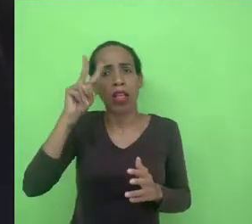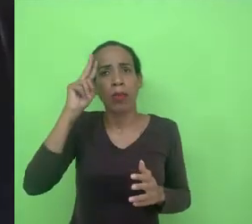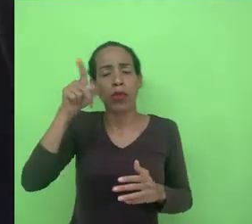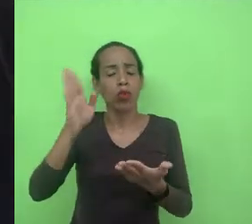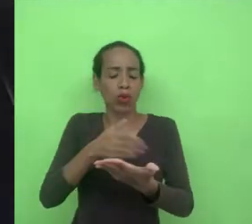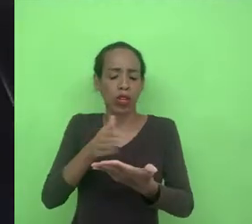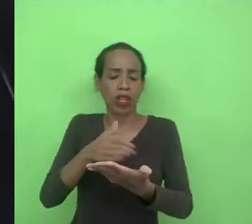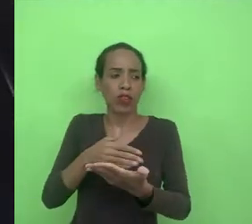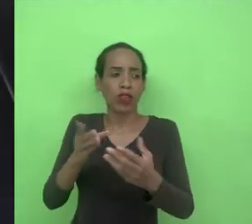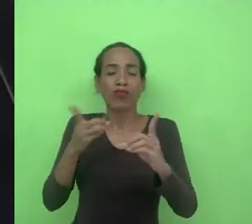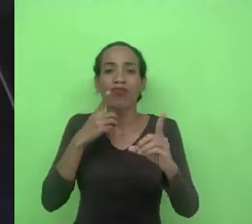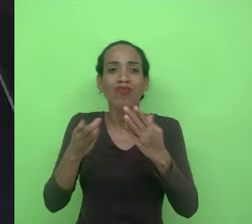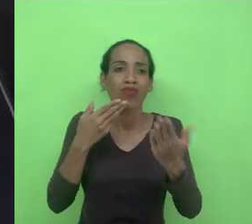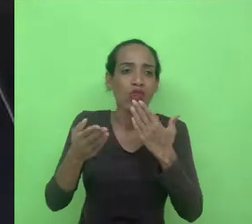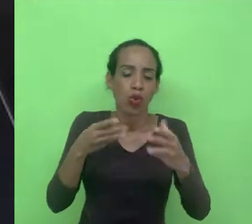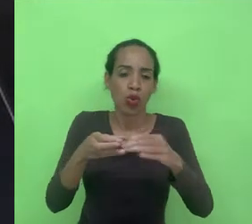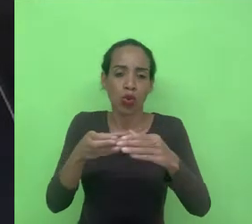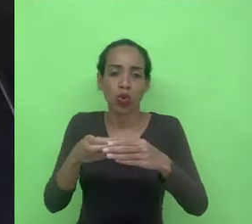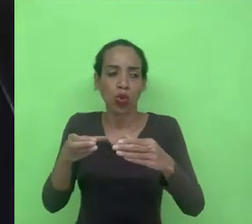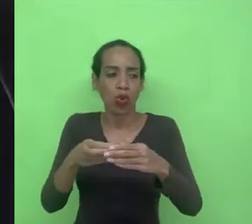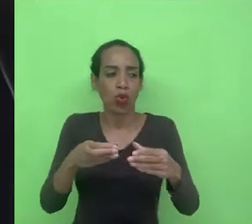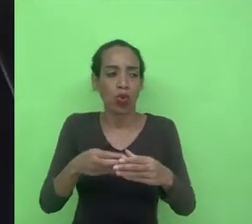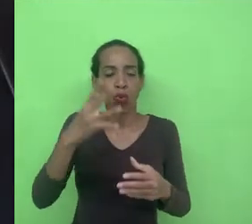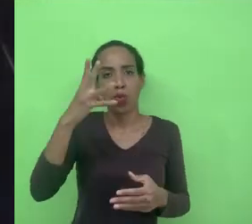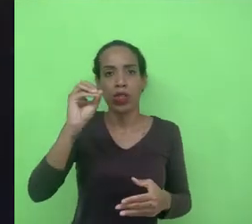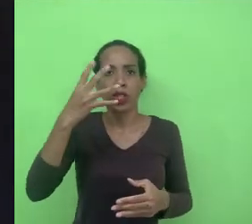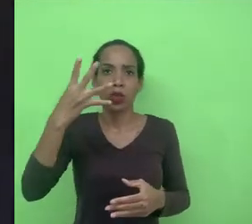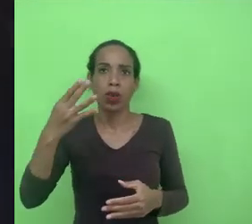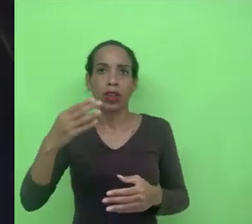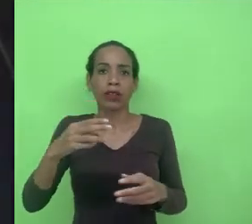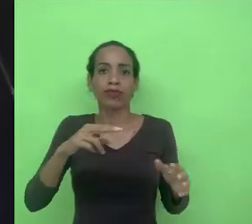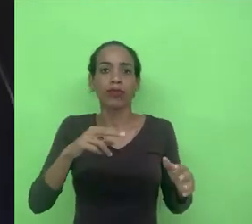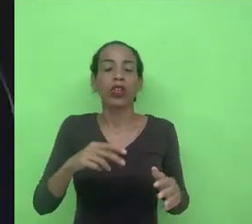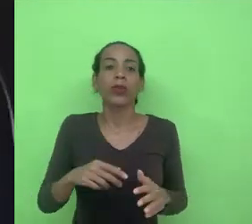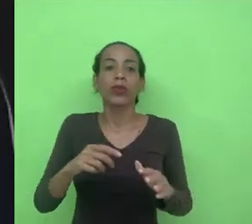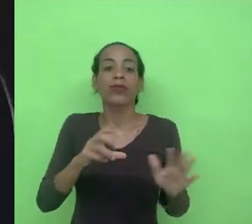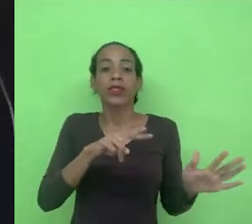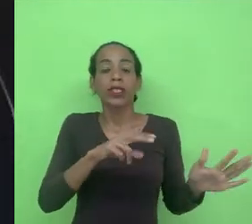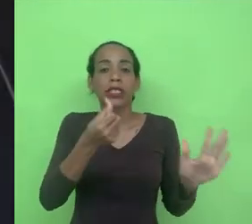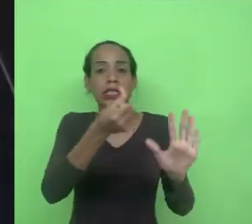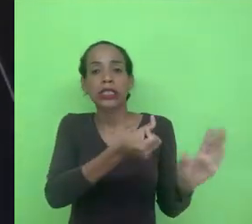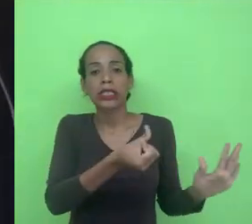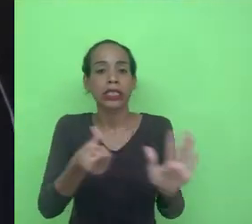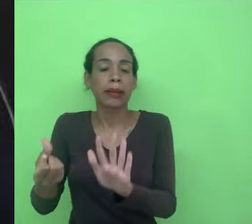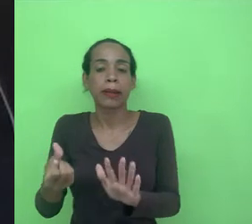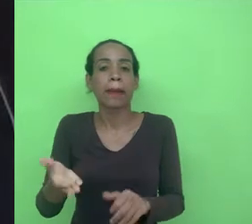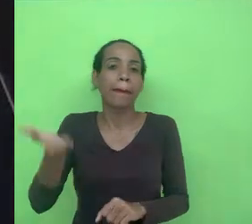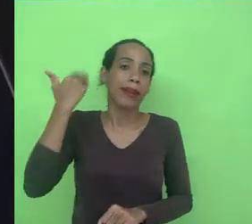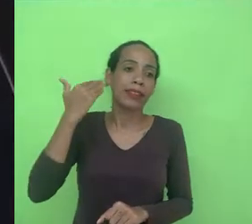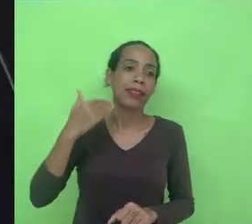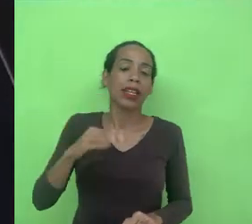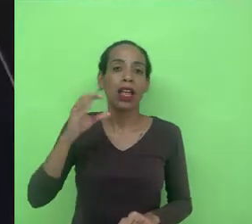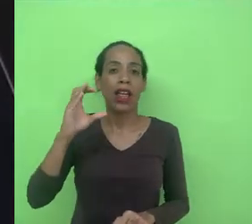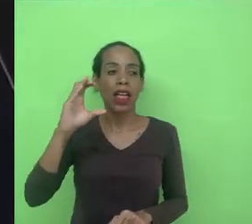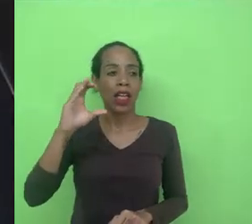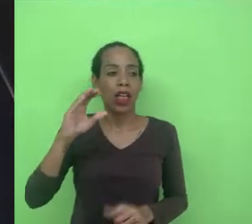discutindo com o grupo do lado 404 no semestre passado que se chama o livro Cloud Ethics da Luisa Moore